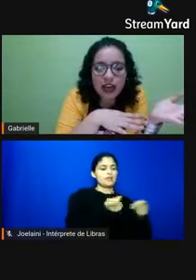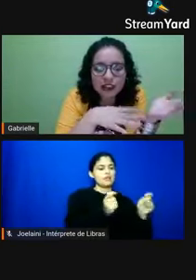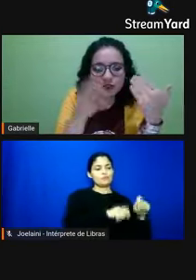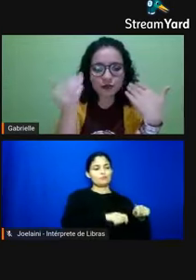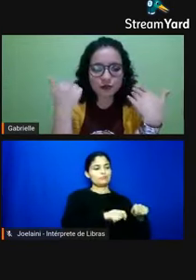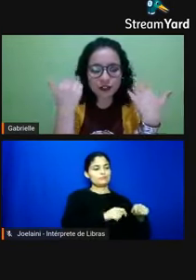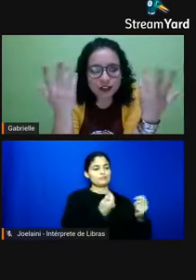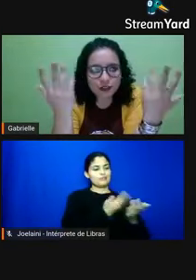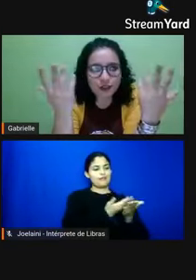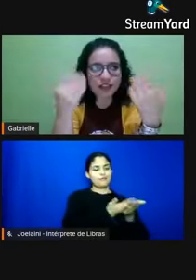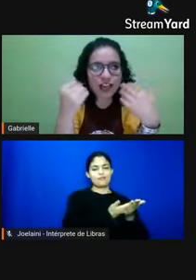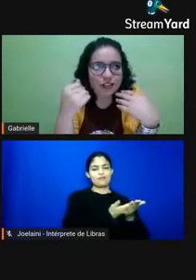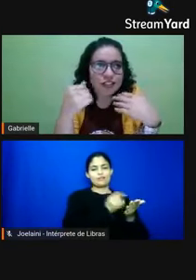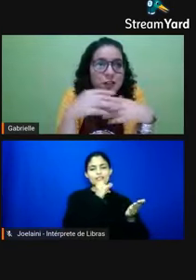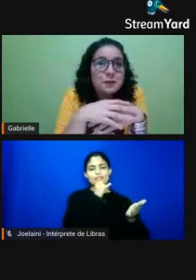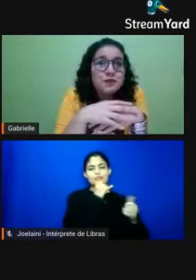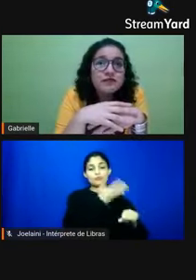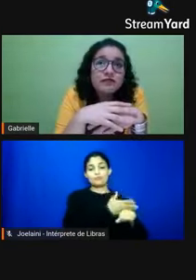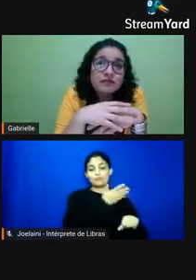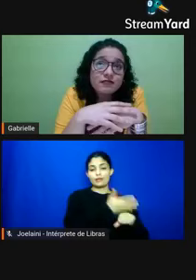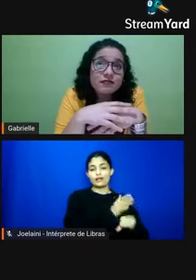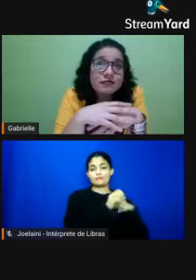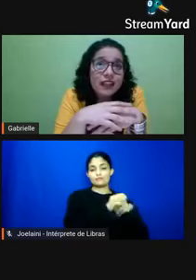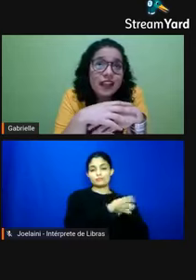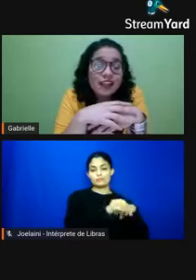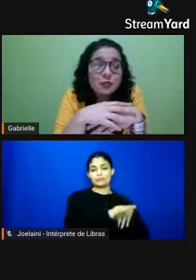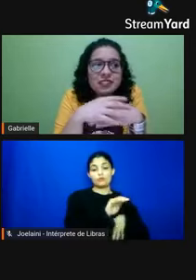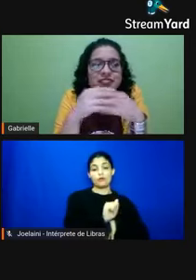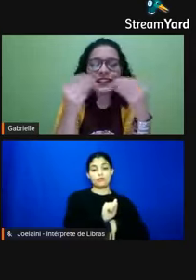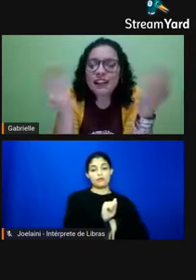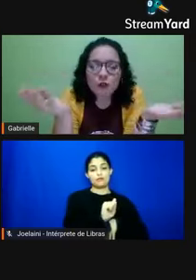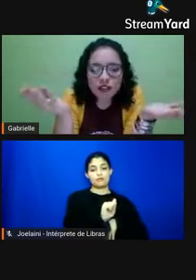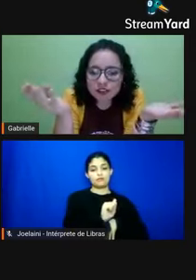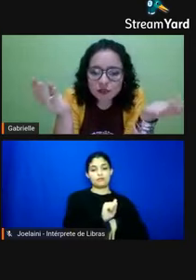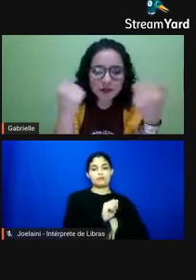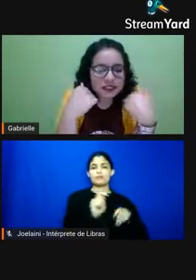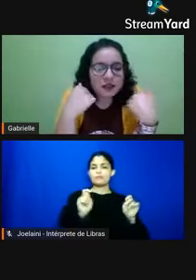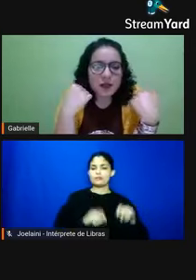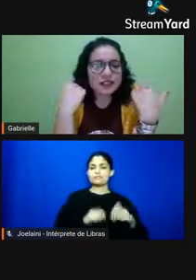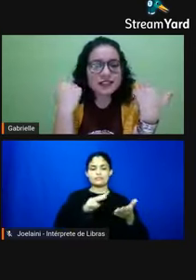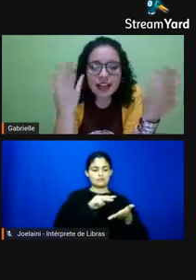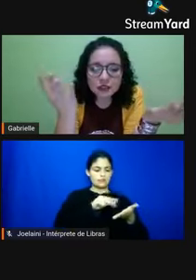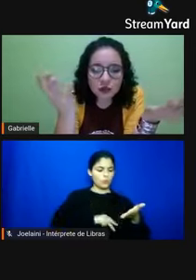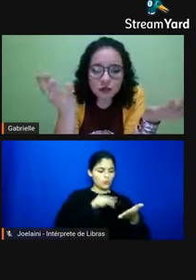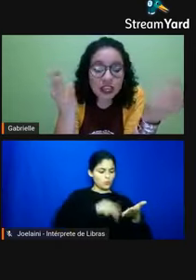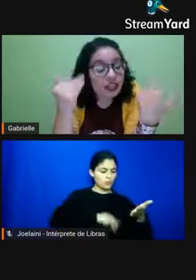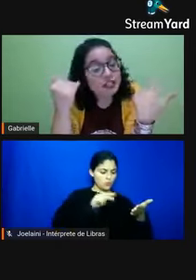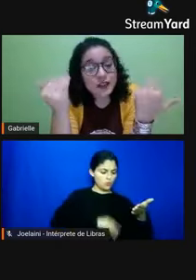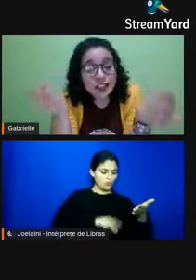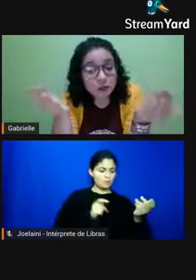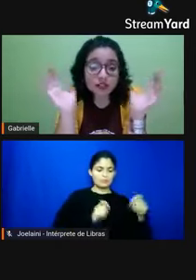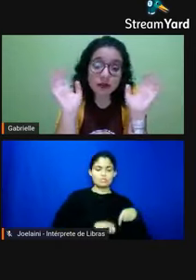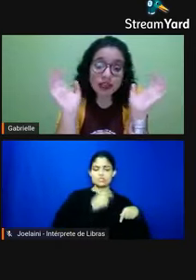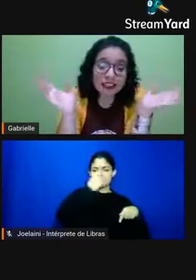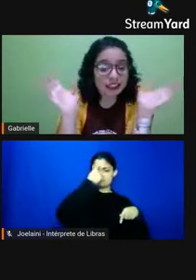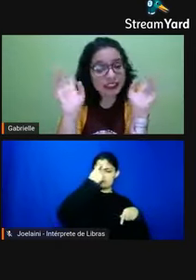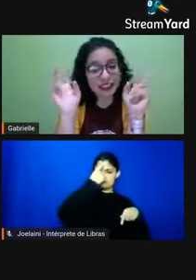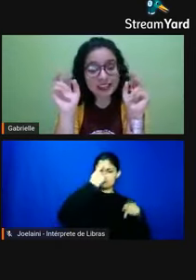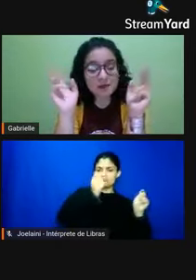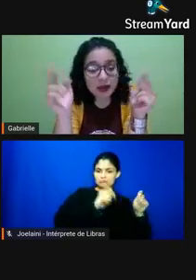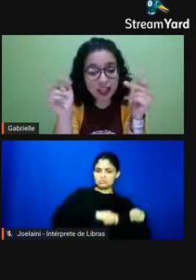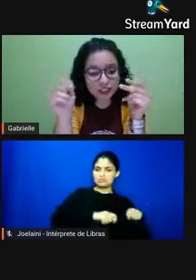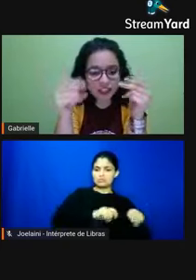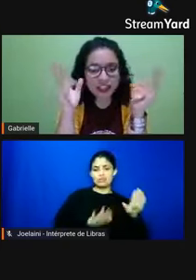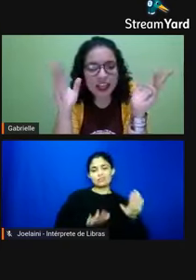prática de ensino A que era no nosso caso tu precisa ler coisas tu precisa pensar sobre e aí às vezes por ser uma